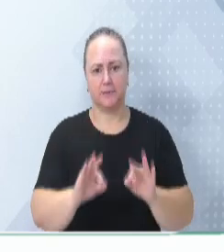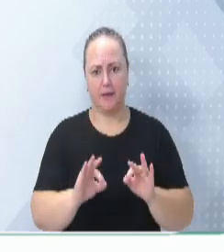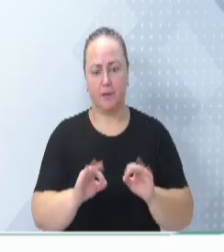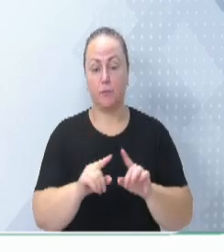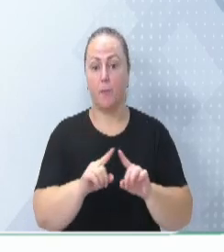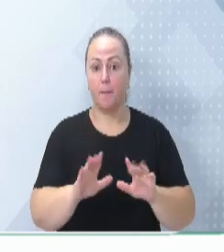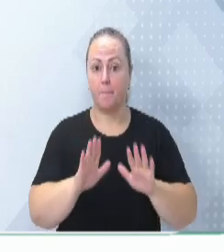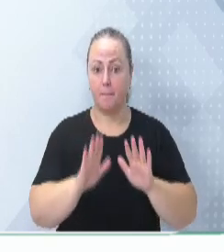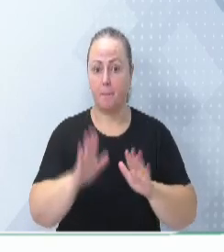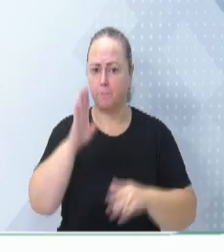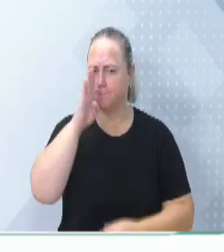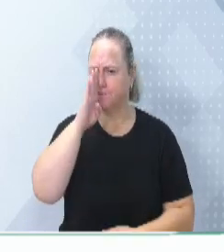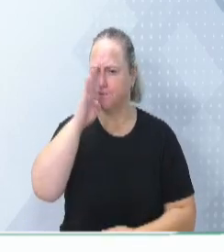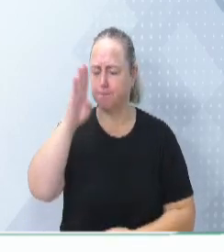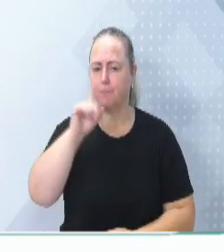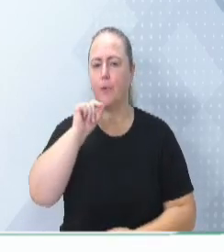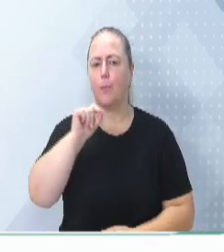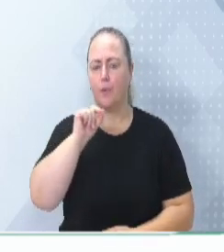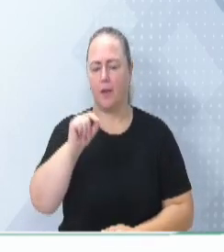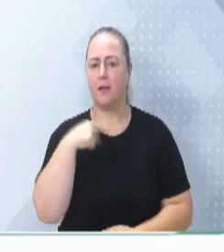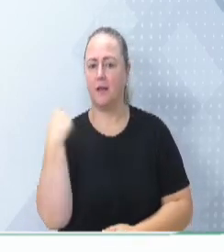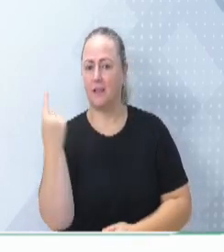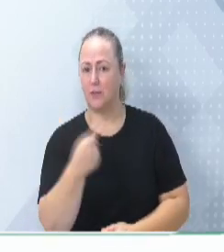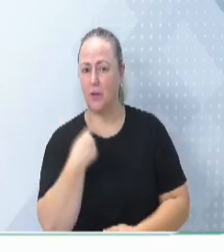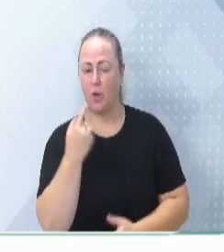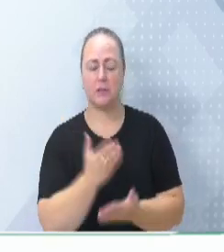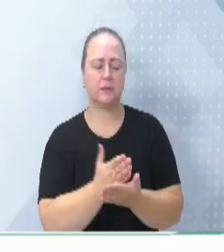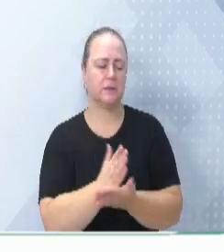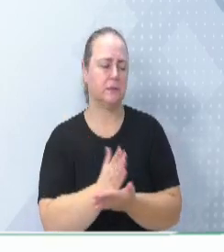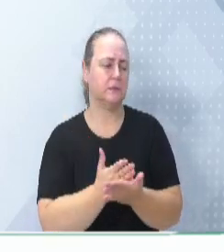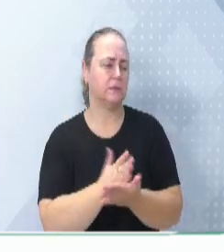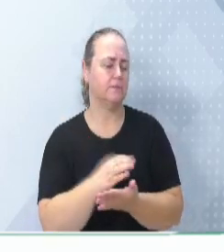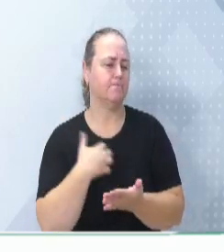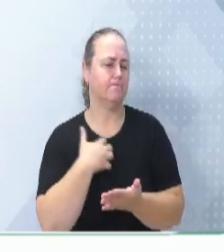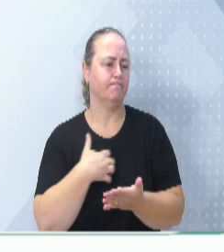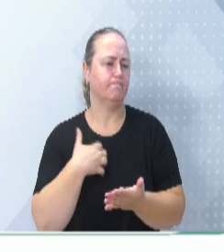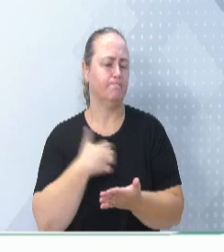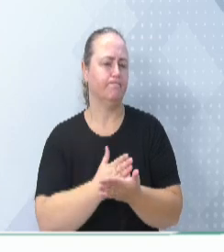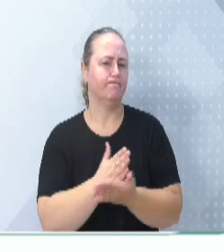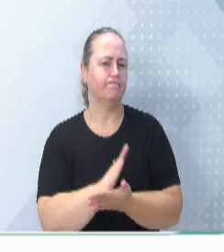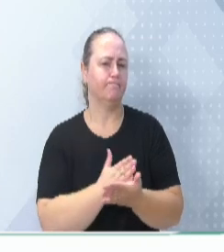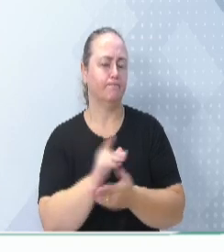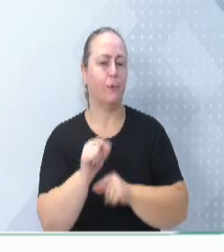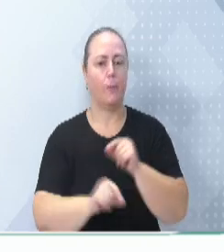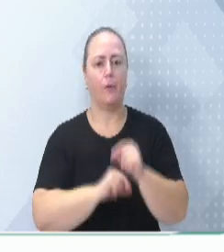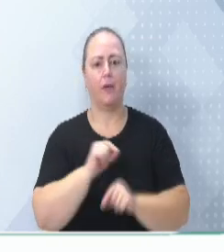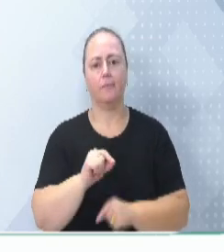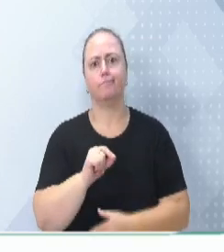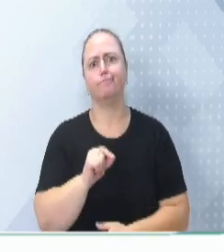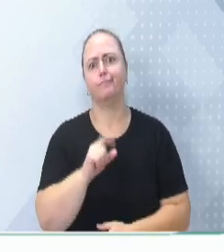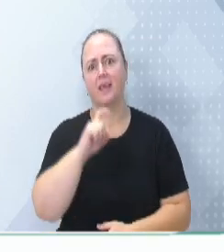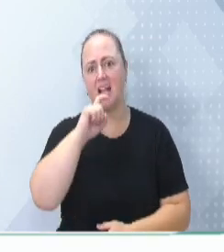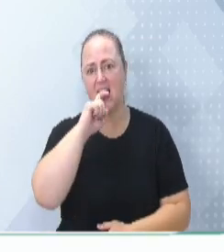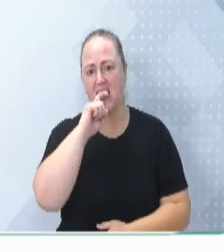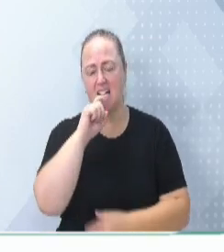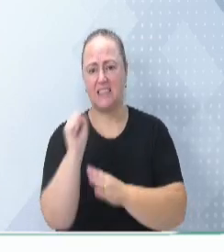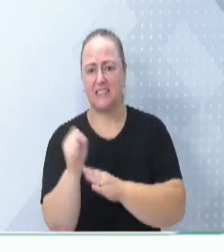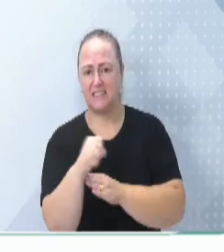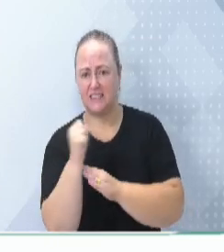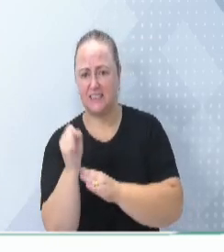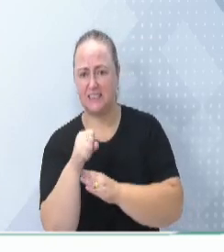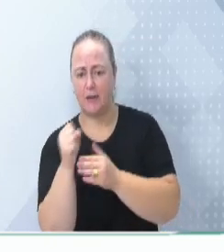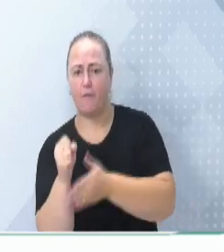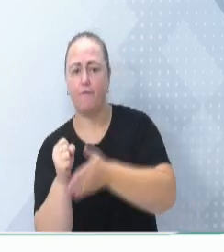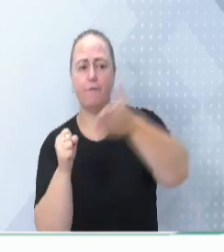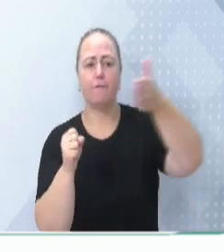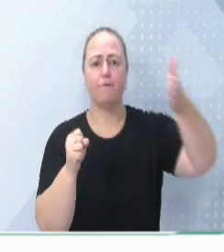principalmente, o que nos tem incomodado, desde quando assumiu o Hospital Santa Antônia, é ter a oitropedia fora do hospital. Nós queremos trazer com essa